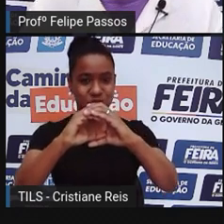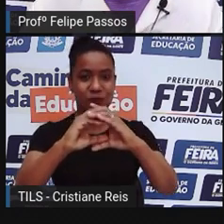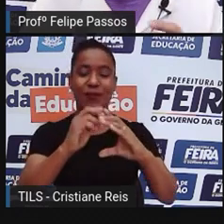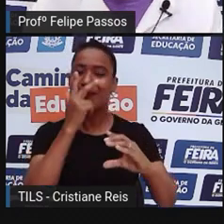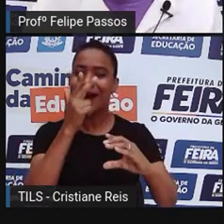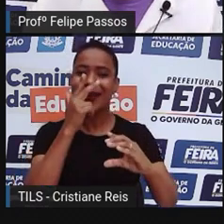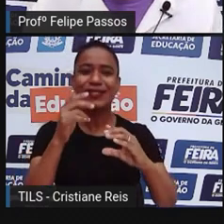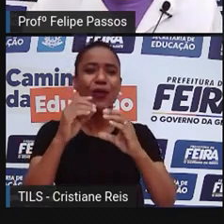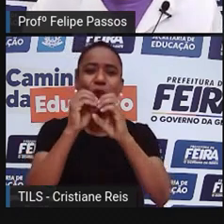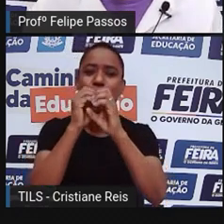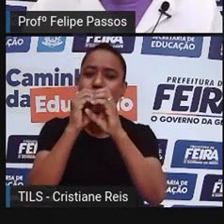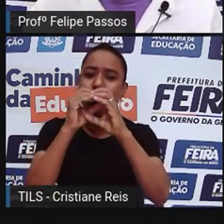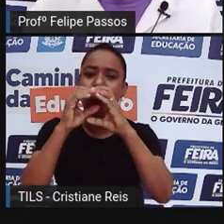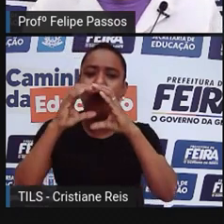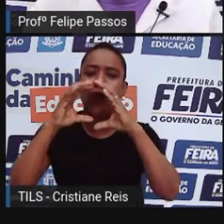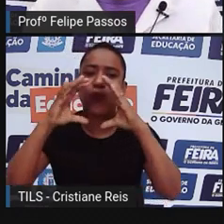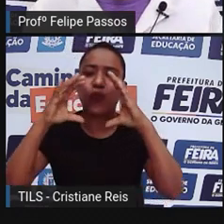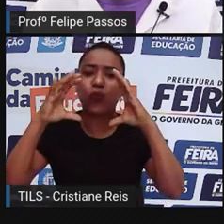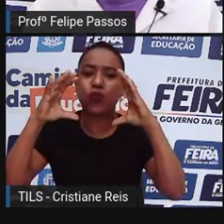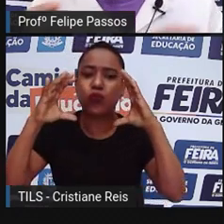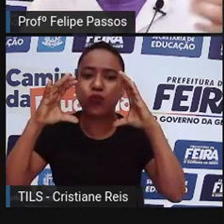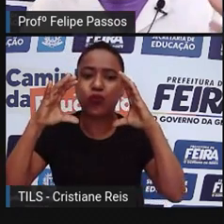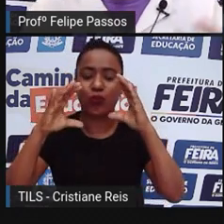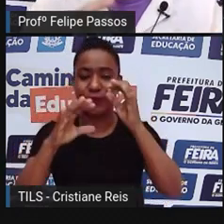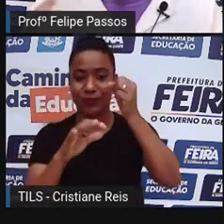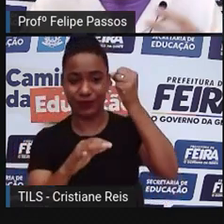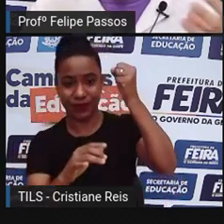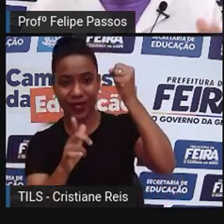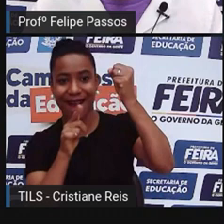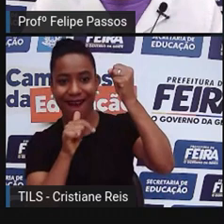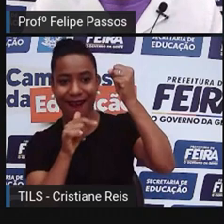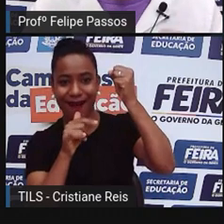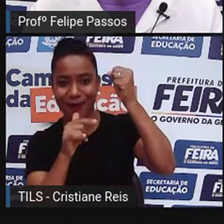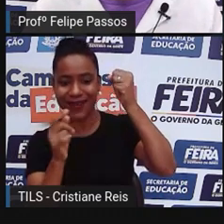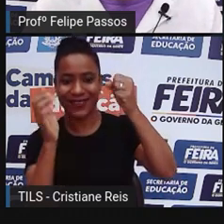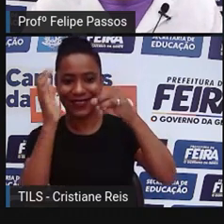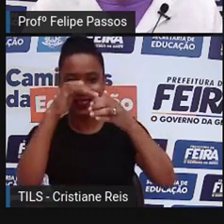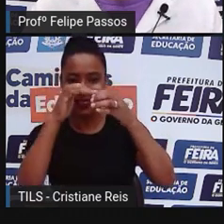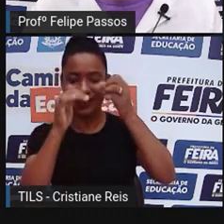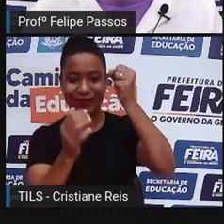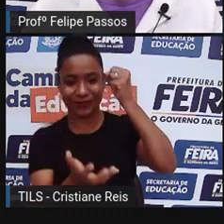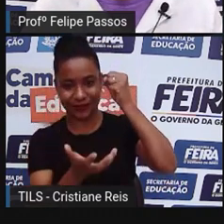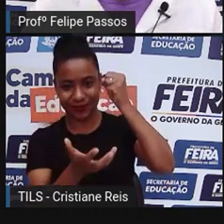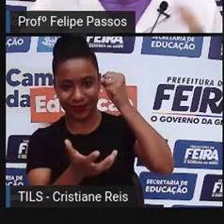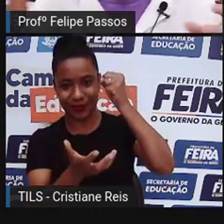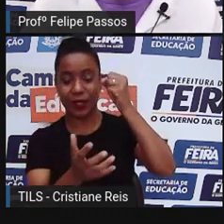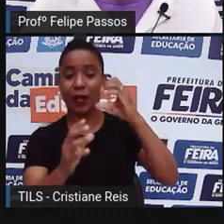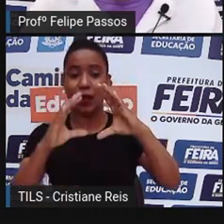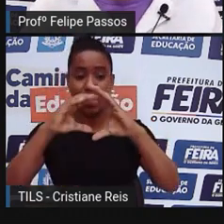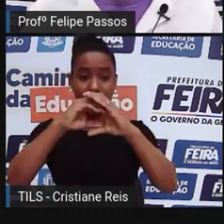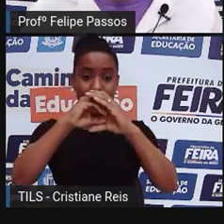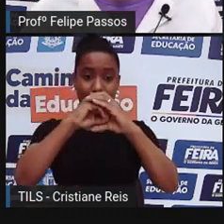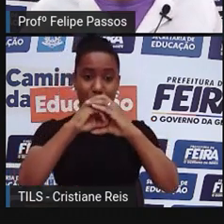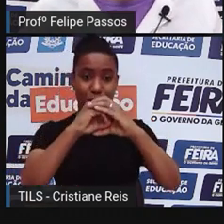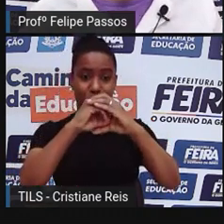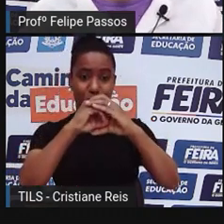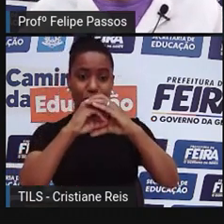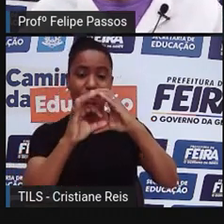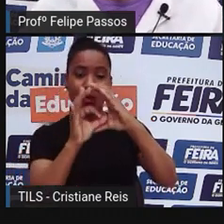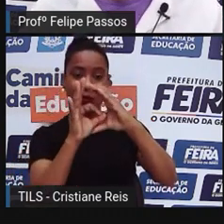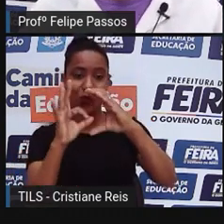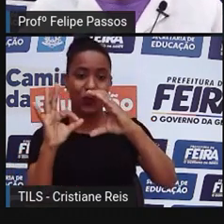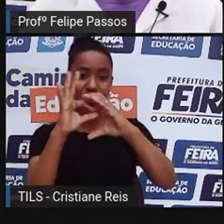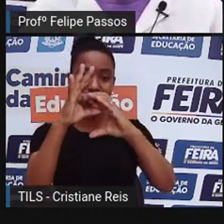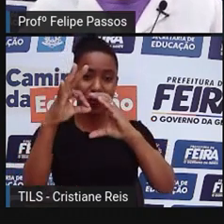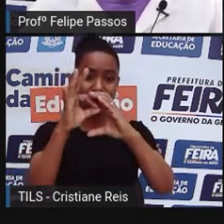membrana e a água seria o citoplasma. E aí, dentro desse citoplasma, ficam várias coisas ali boiando, flutuando, né?